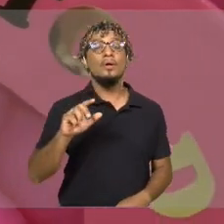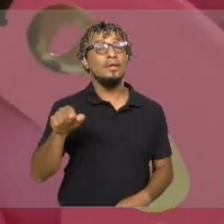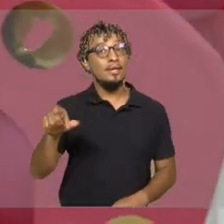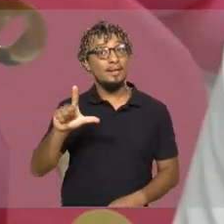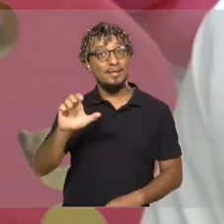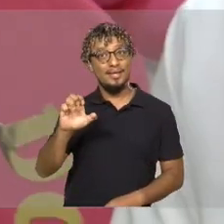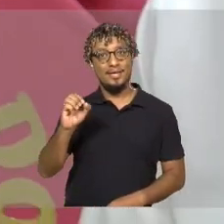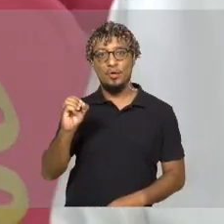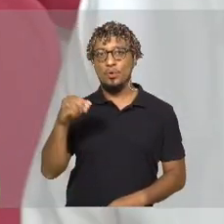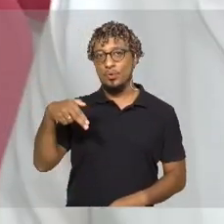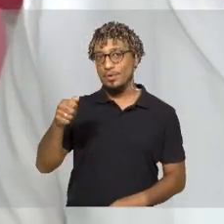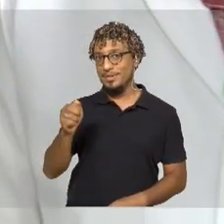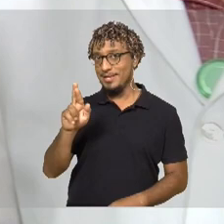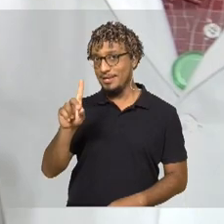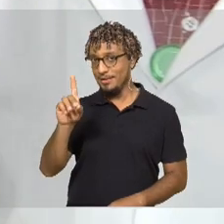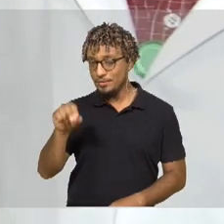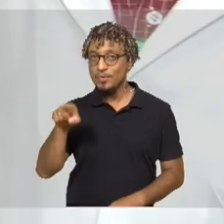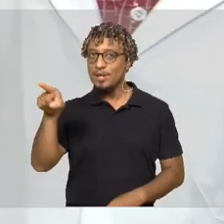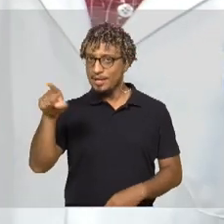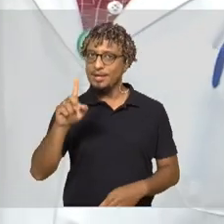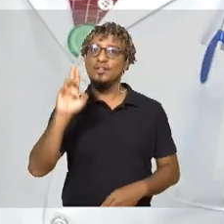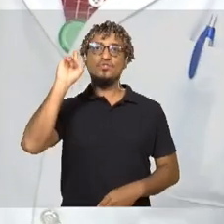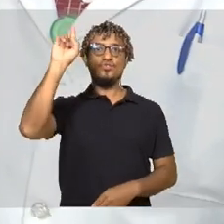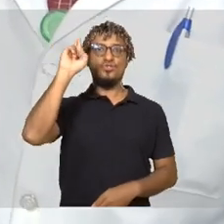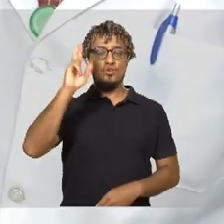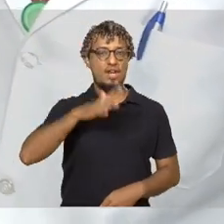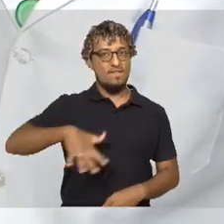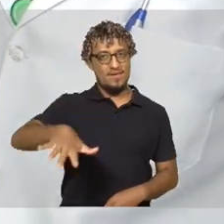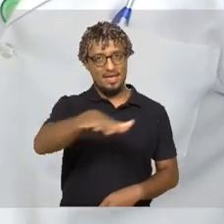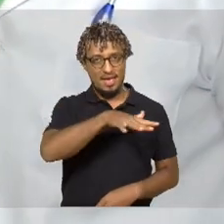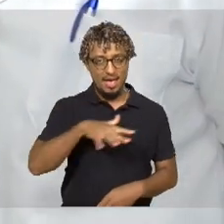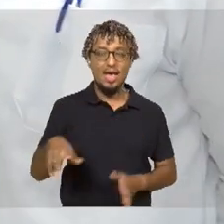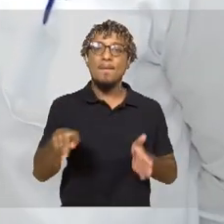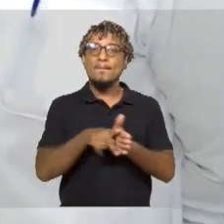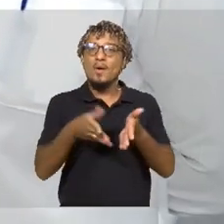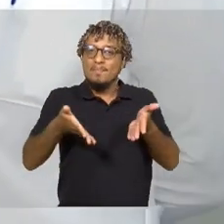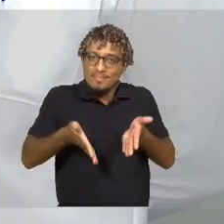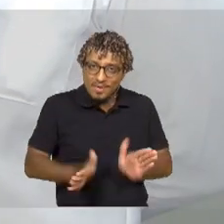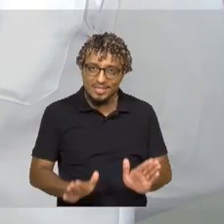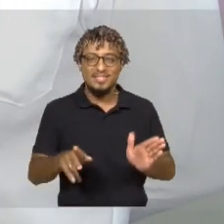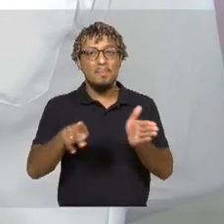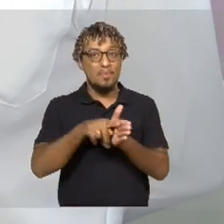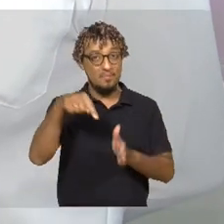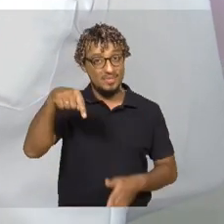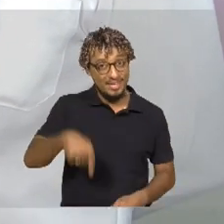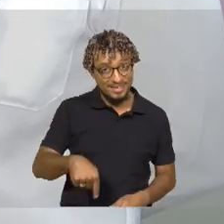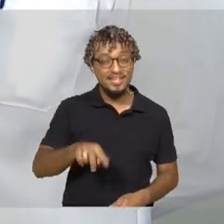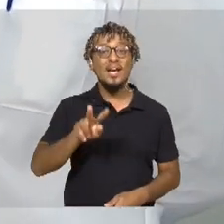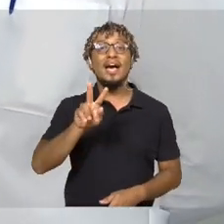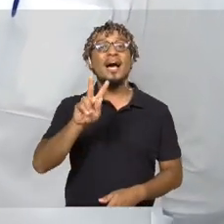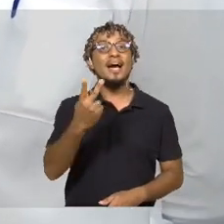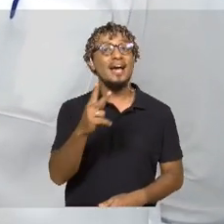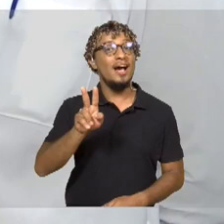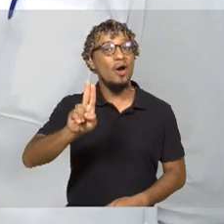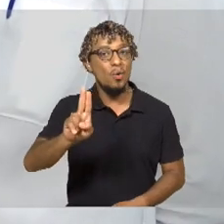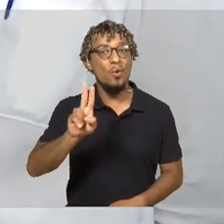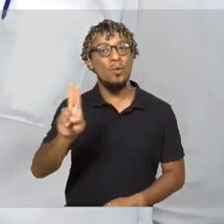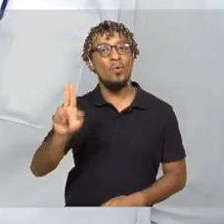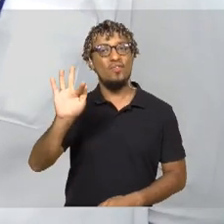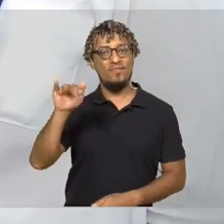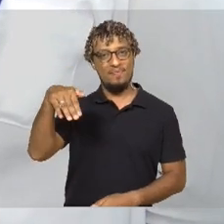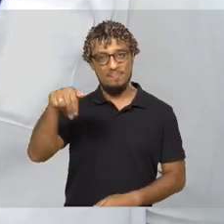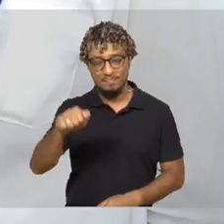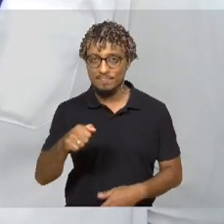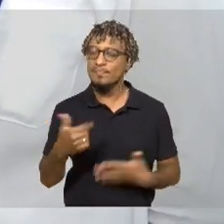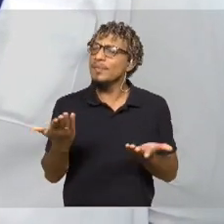unidade de obstetrícia aqui do Materno Infantil. Boa tarde, seja muito bem-vindo ao JTV UFMA. Queria que você falasse um pouquinho sobre